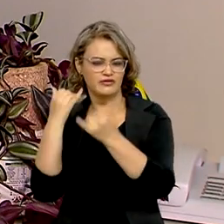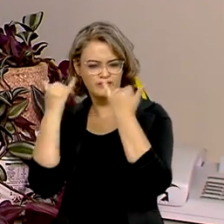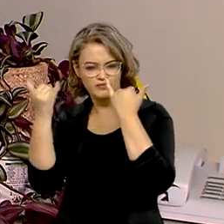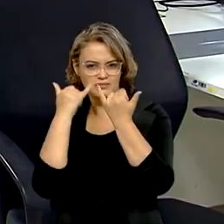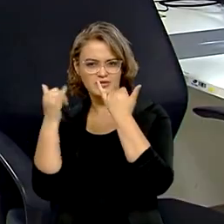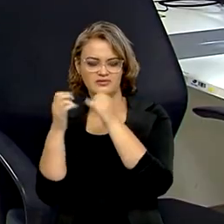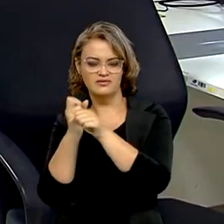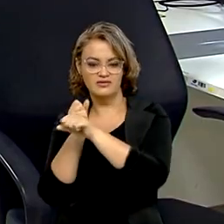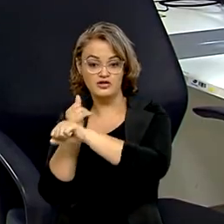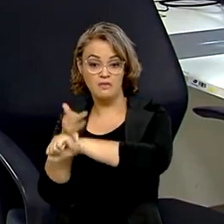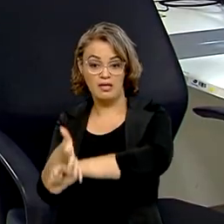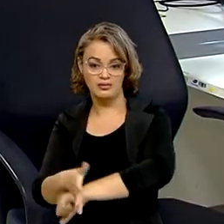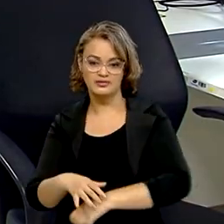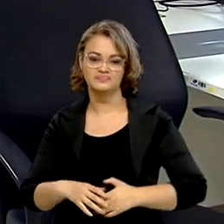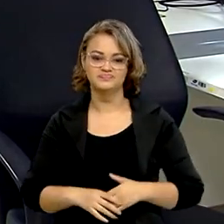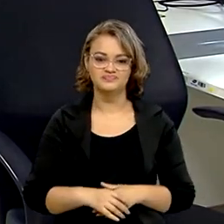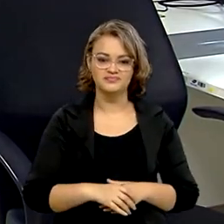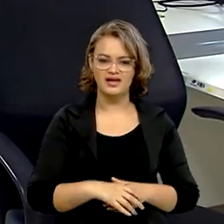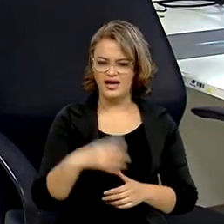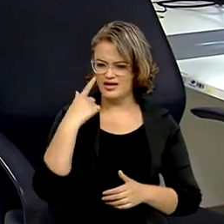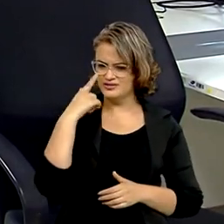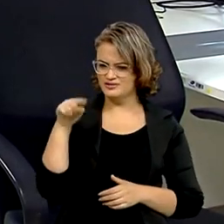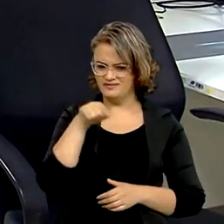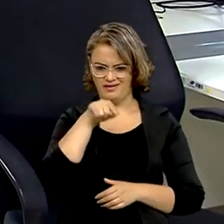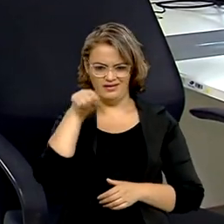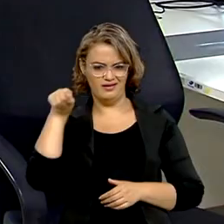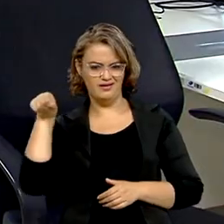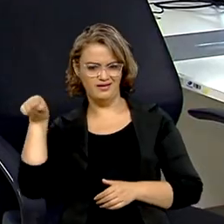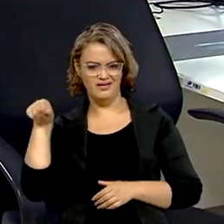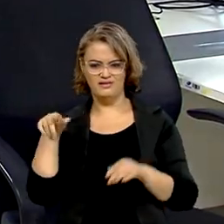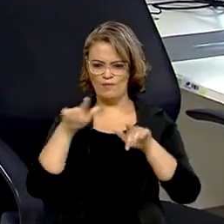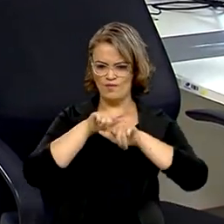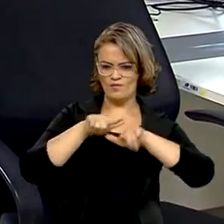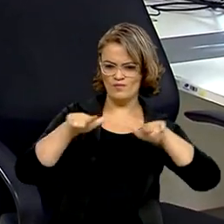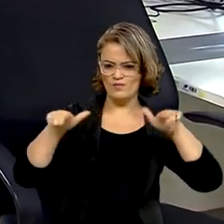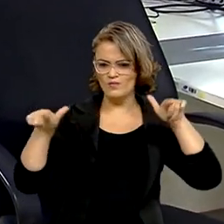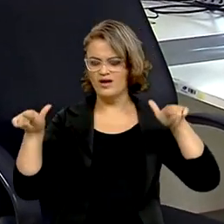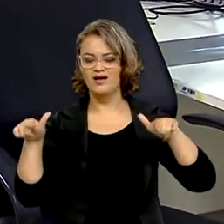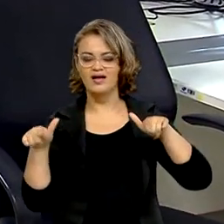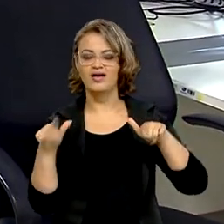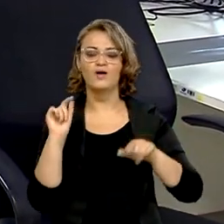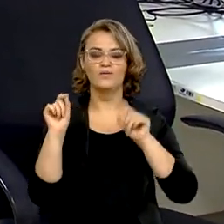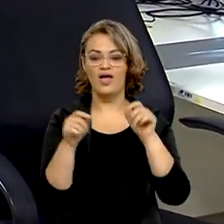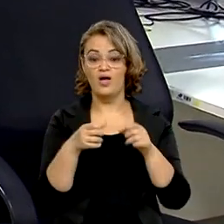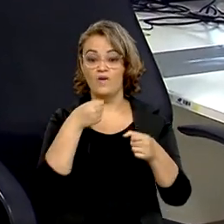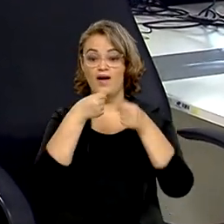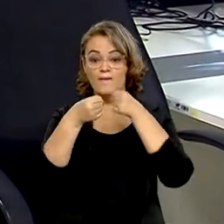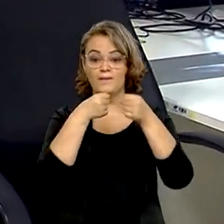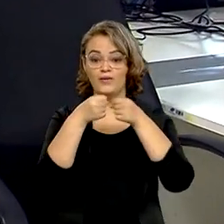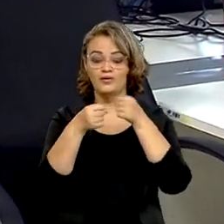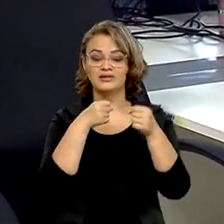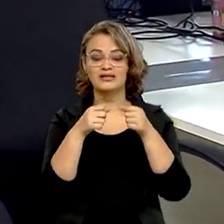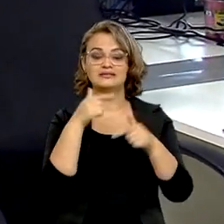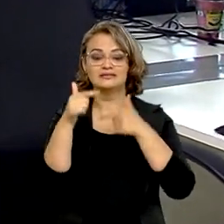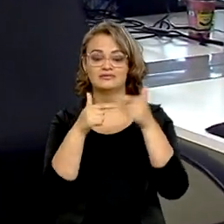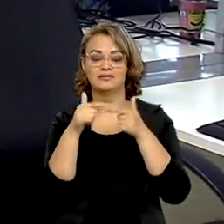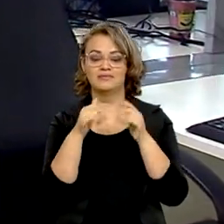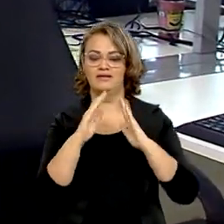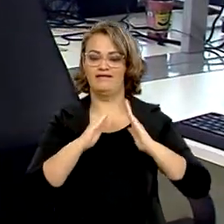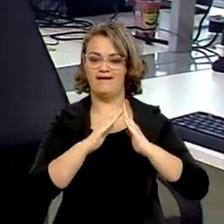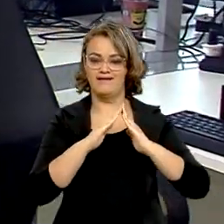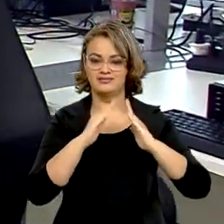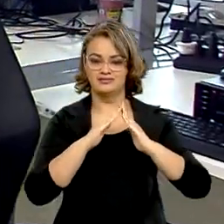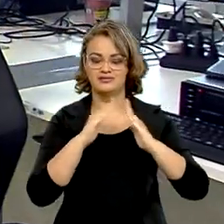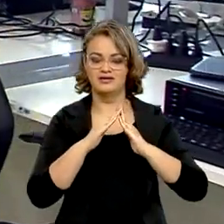faz a madrugada. E não se engane com a redação de Brasília assim vazia, é que os repórteres e editores seguem trabalhando em home office